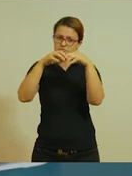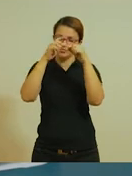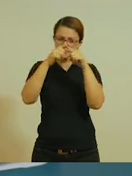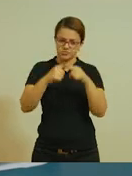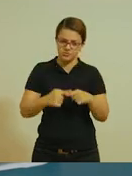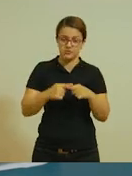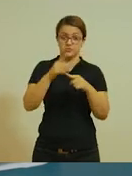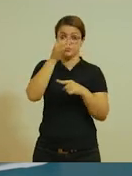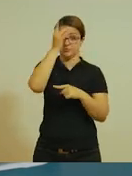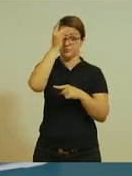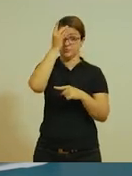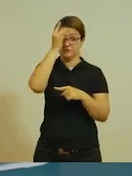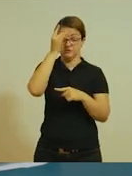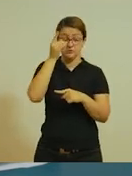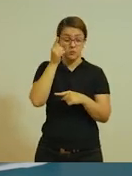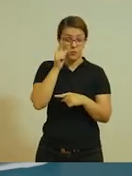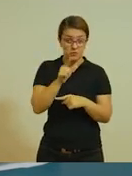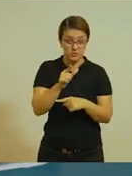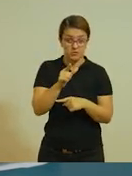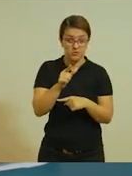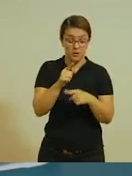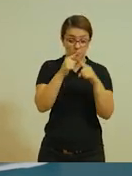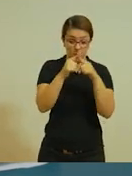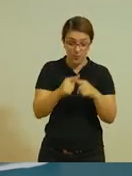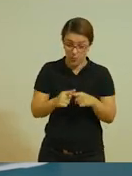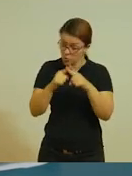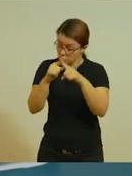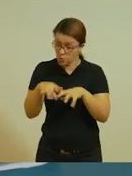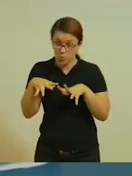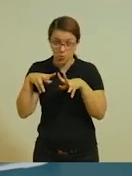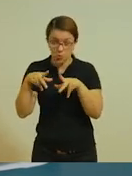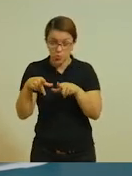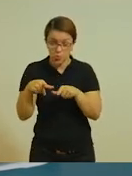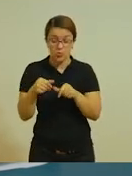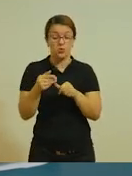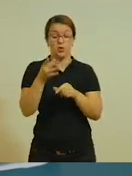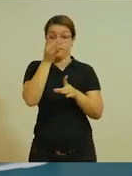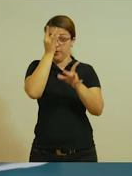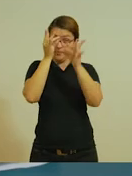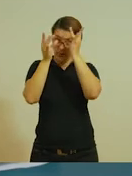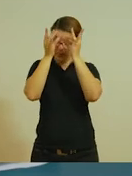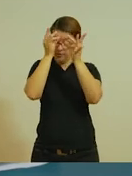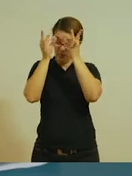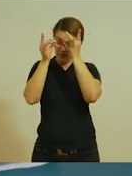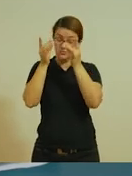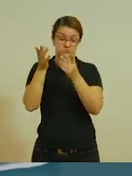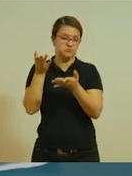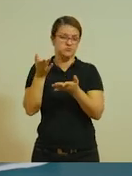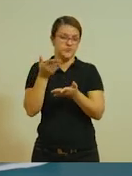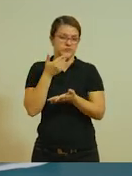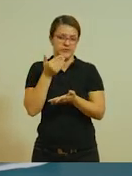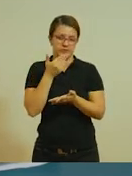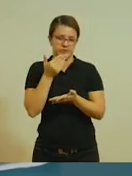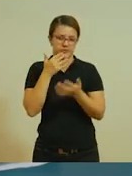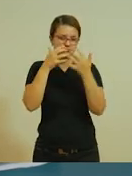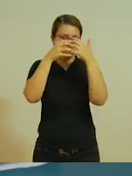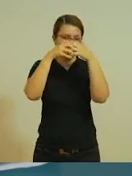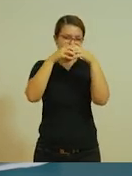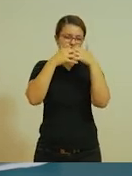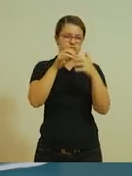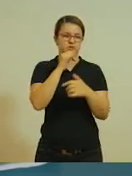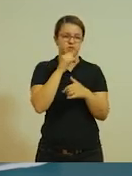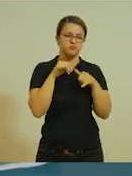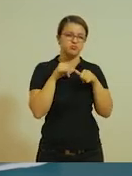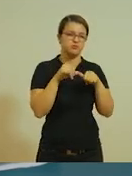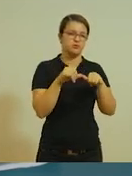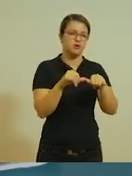vocês conseguirem memorizar a tabuada inteirinha, imagina só, hein? Muitos problemas vocês vão conseguir já resolver de cabeça. Quando você for